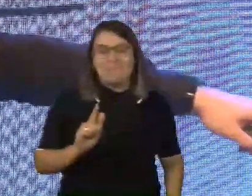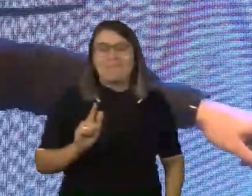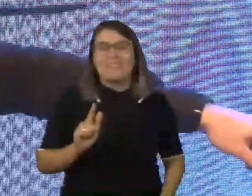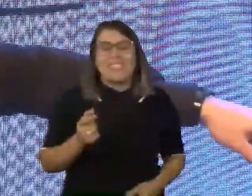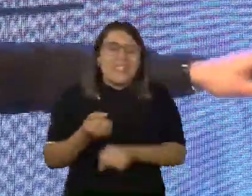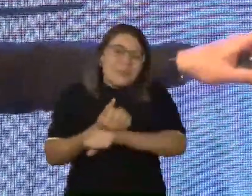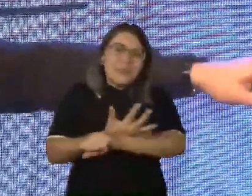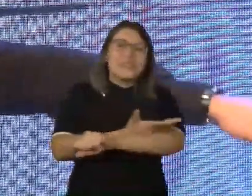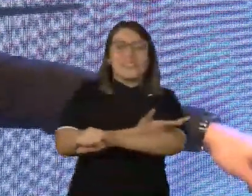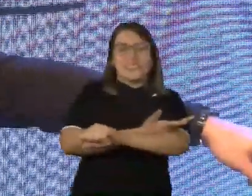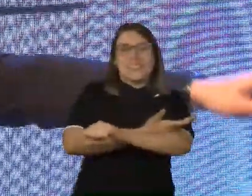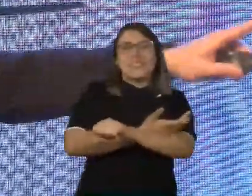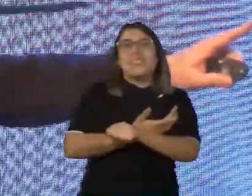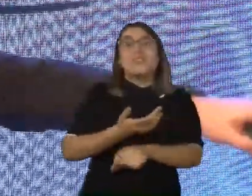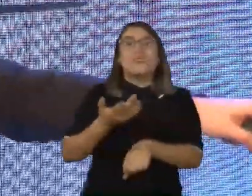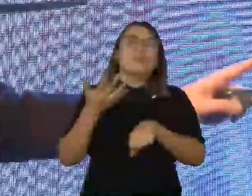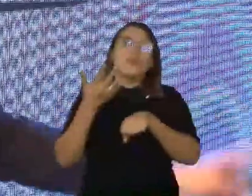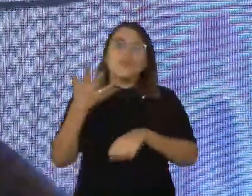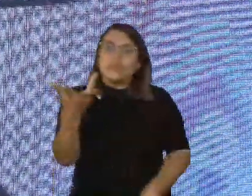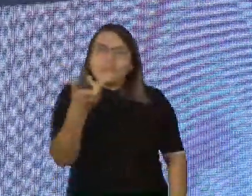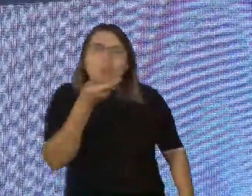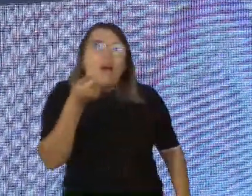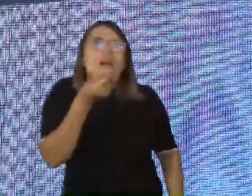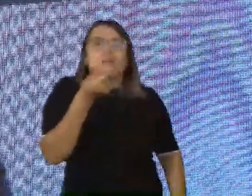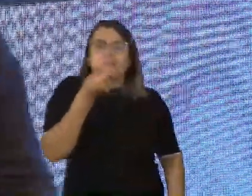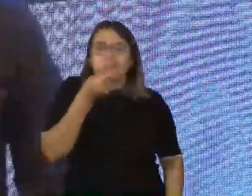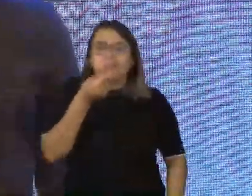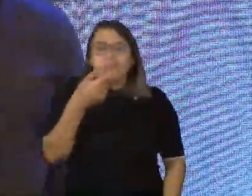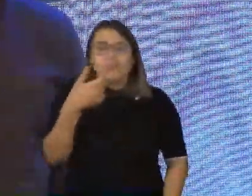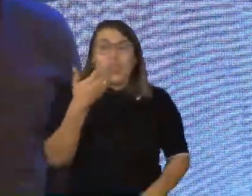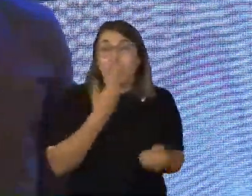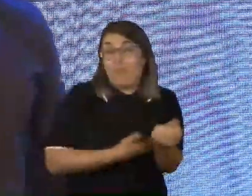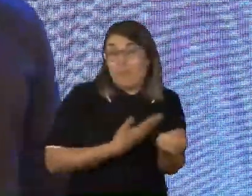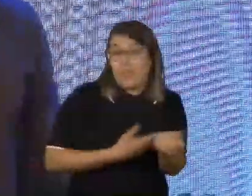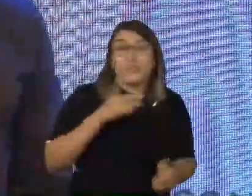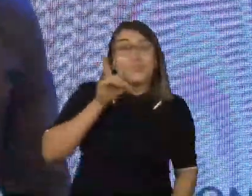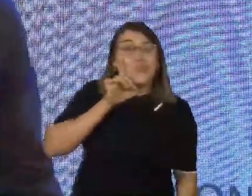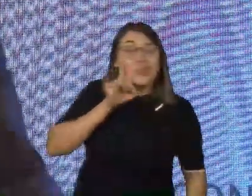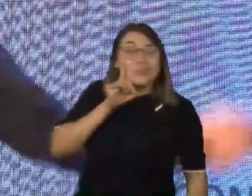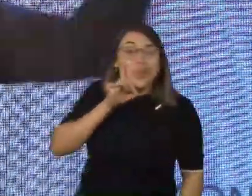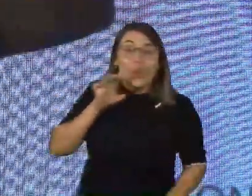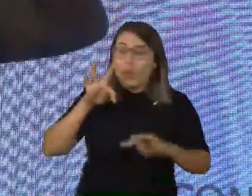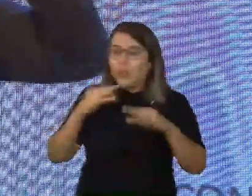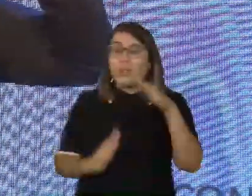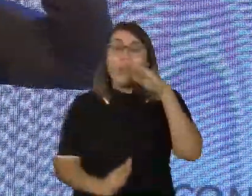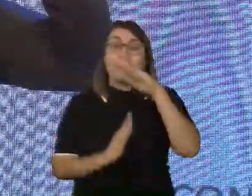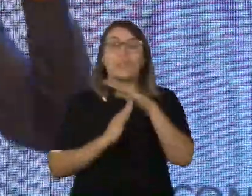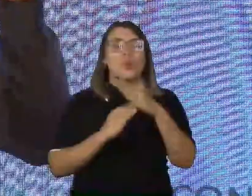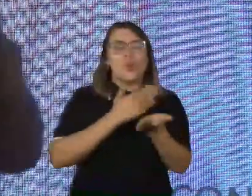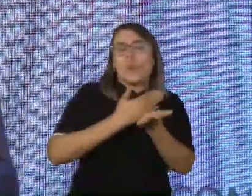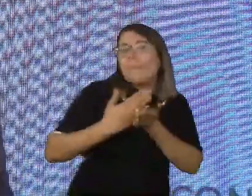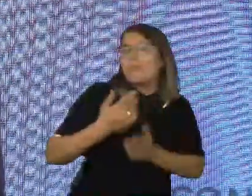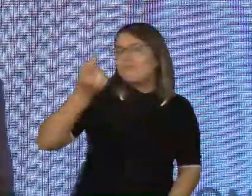emoções, nos nossos hábitos, vícios e fobias. Todo limite, toda limitação, ela começa com o pensamento.